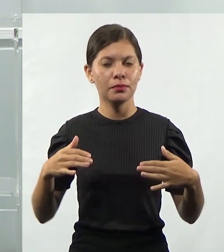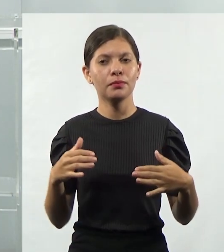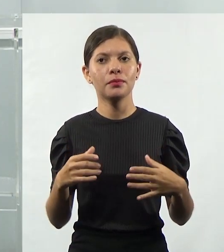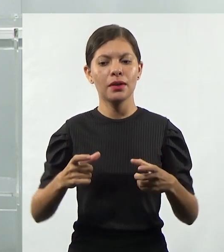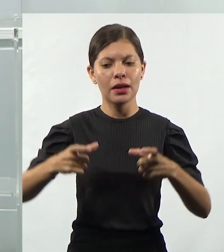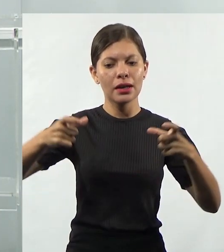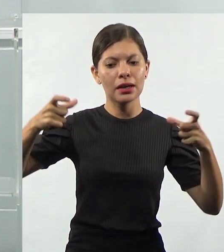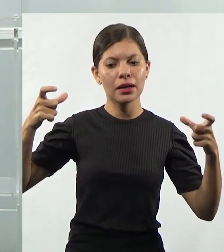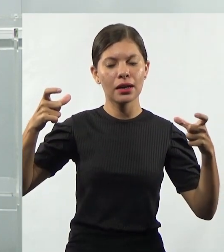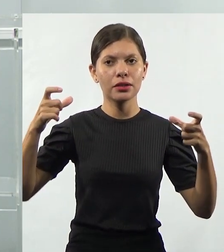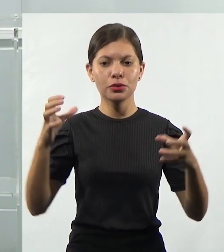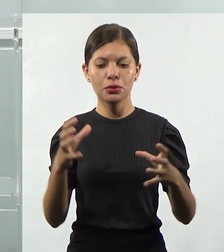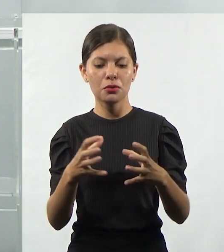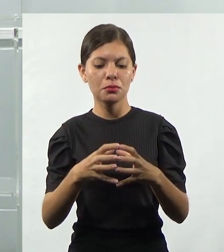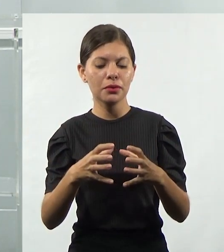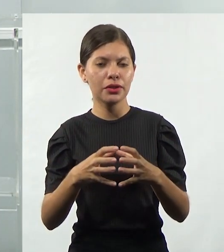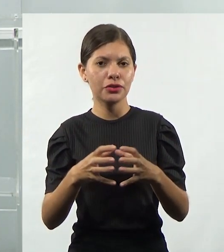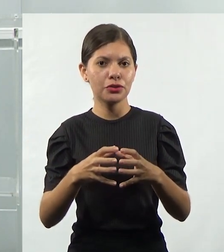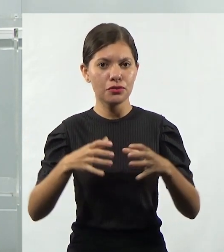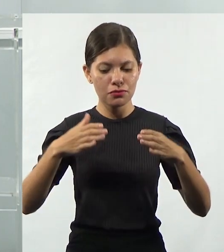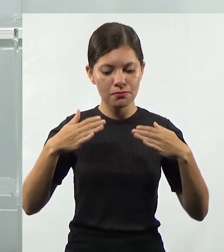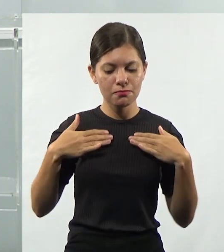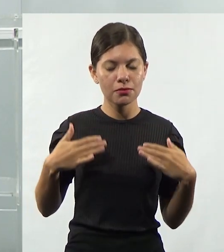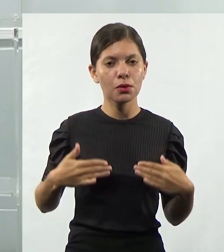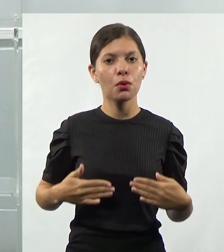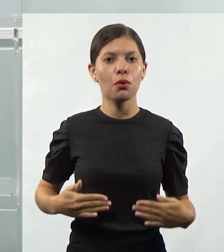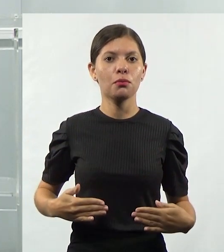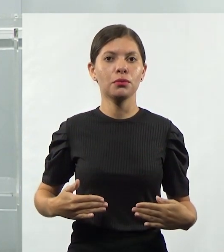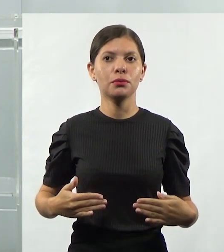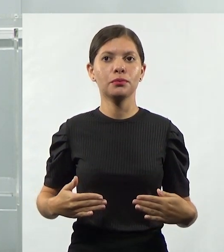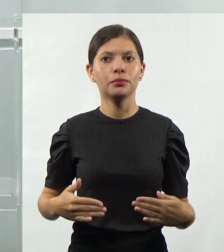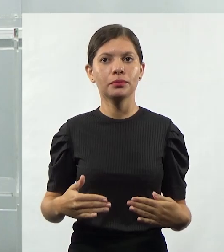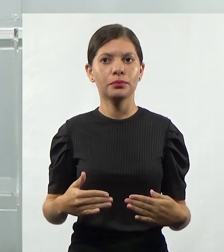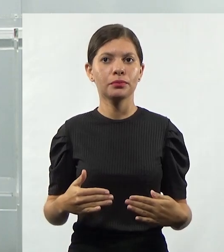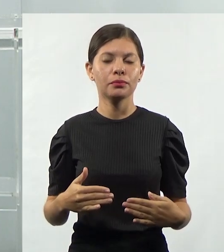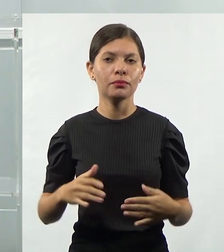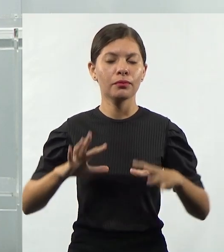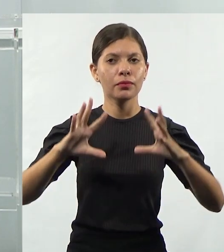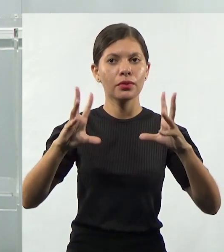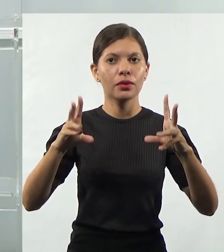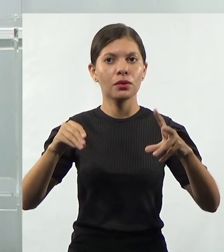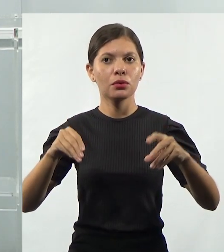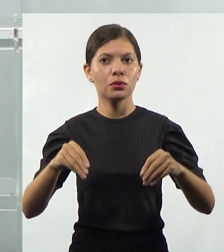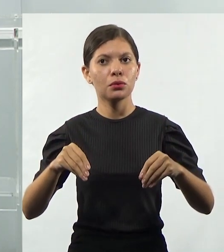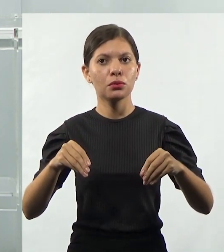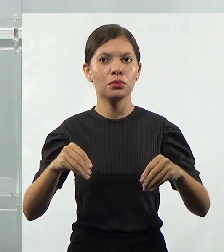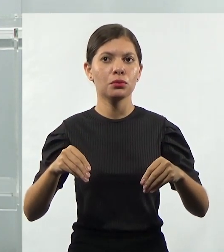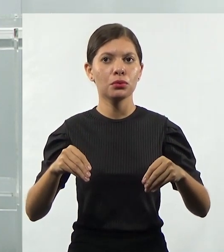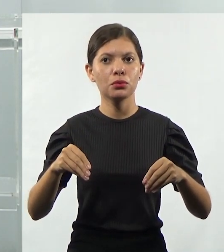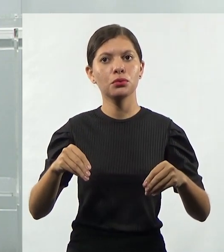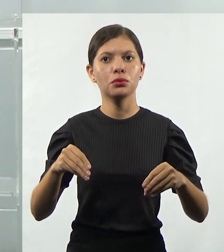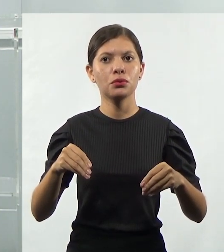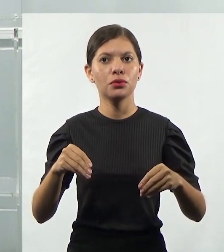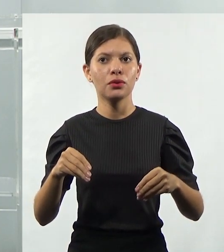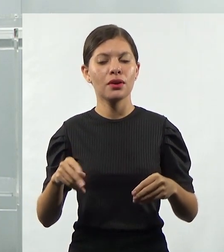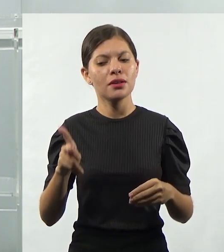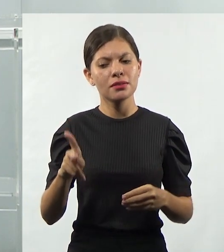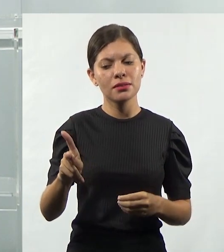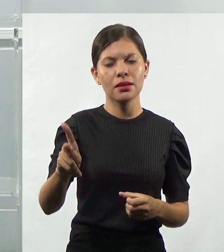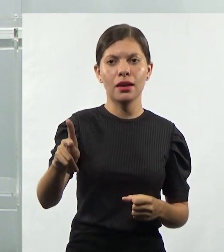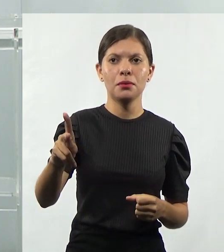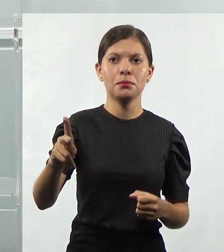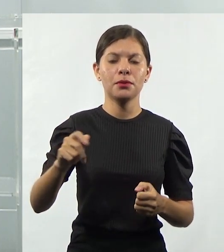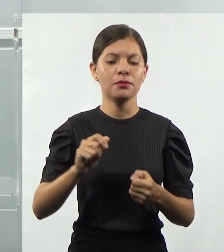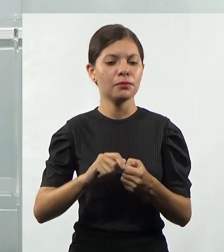corporativo que faz com que tudo aquilo funcione através de suas células,